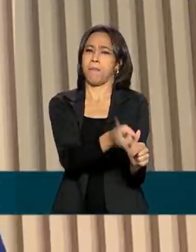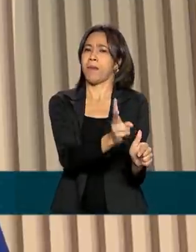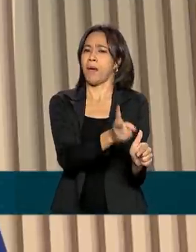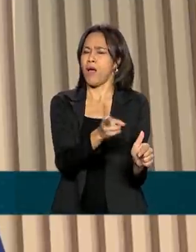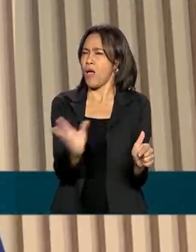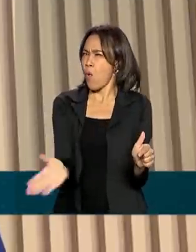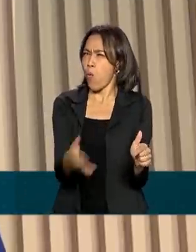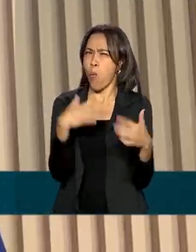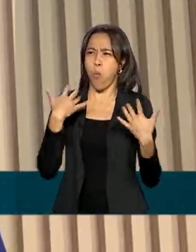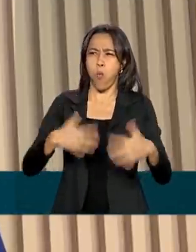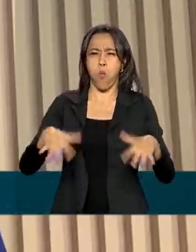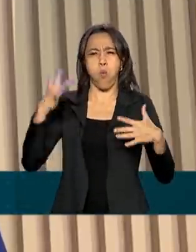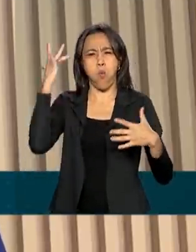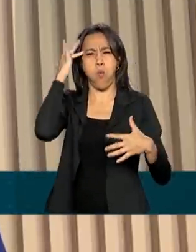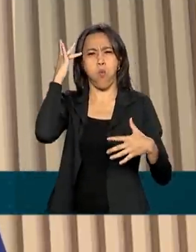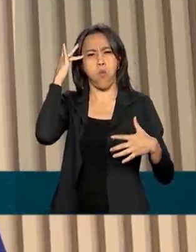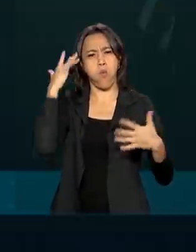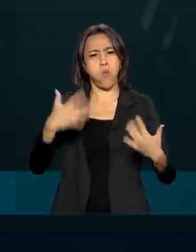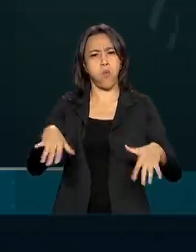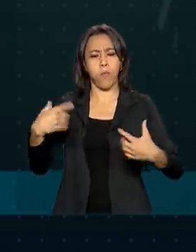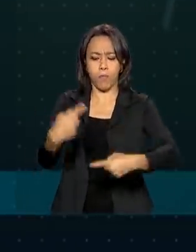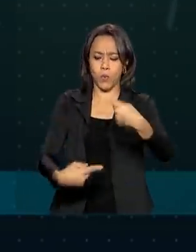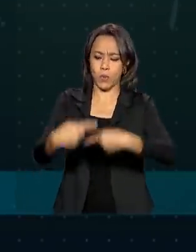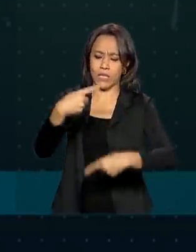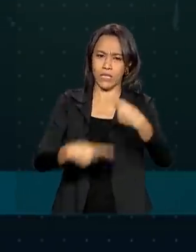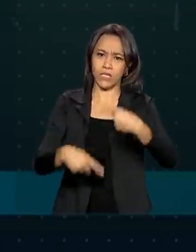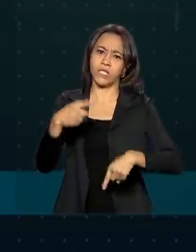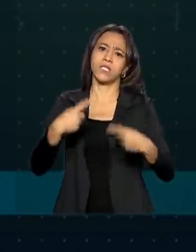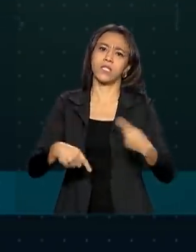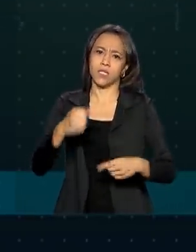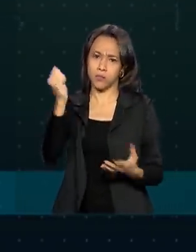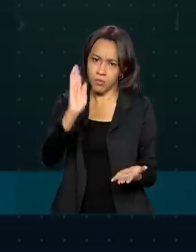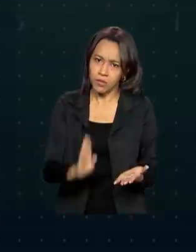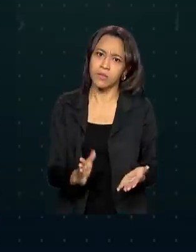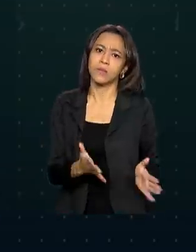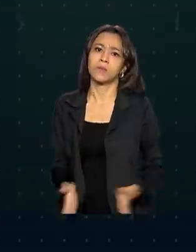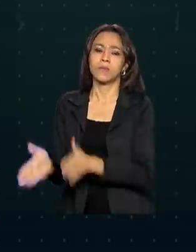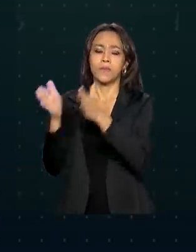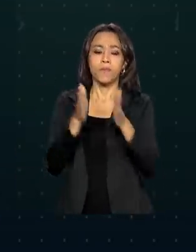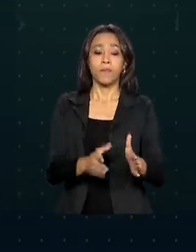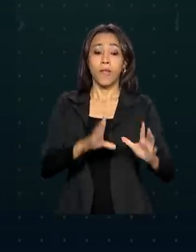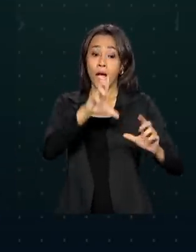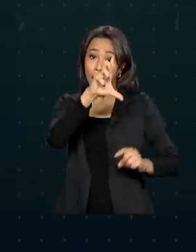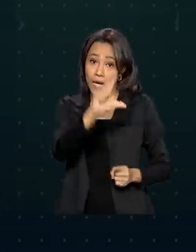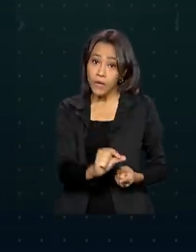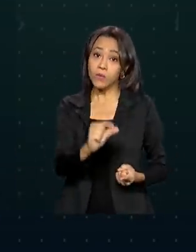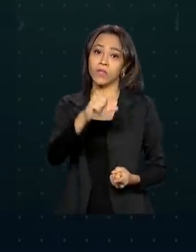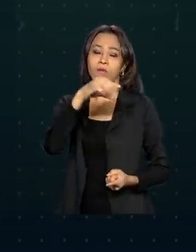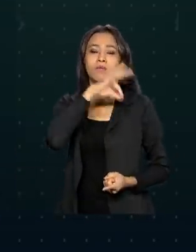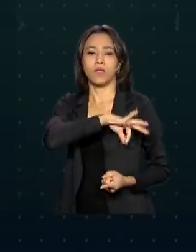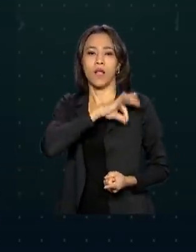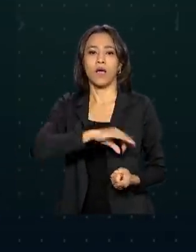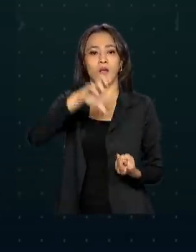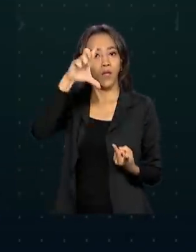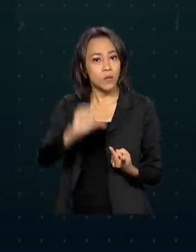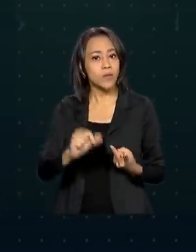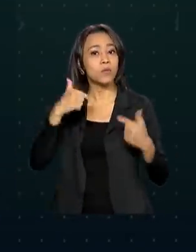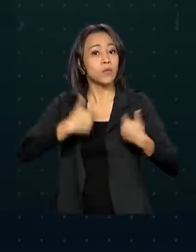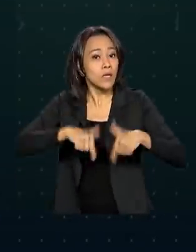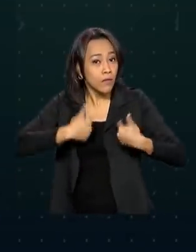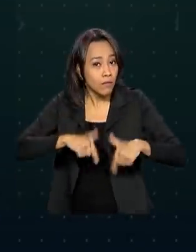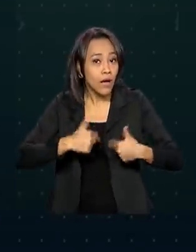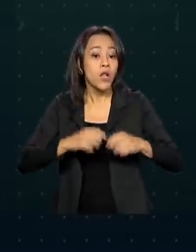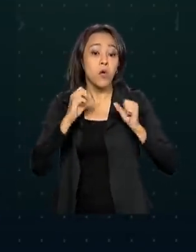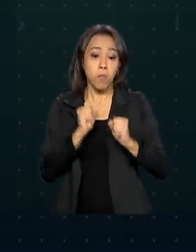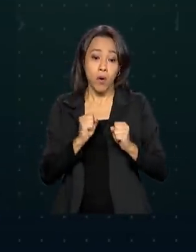política trabalhista já feita no país. De acordo com o programa, a redução do salário e da jornada do empregado pode